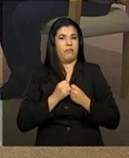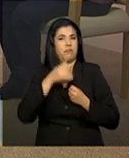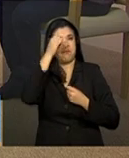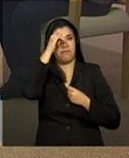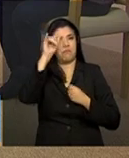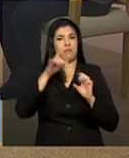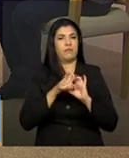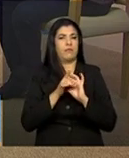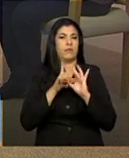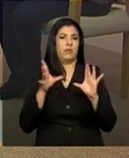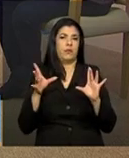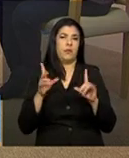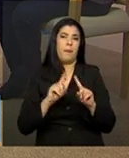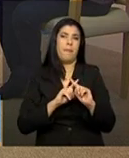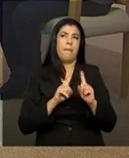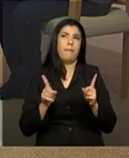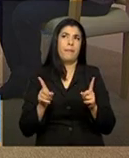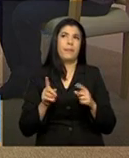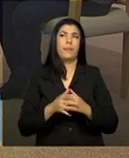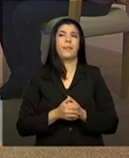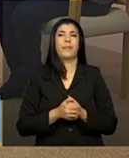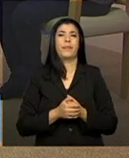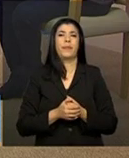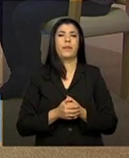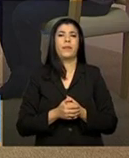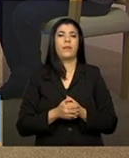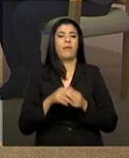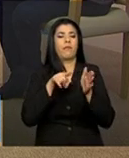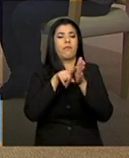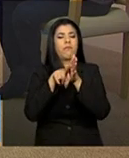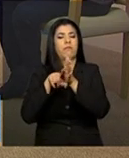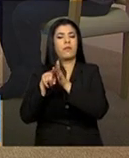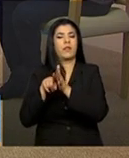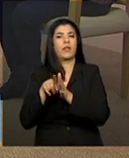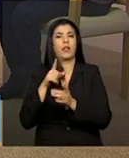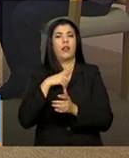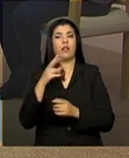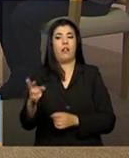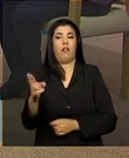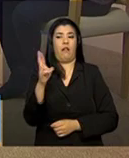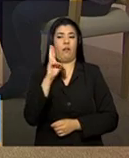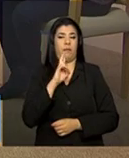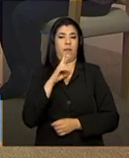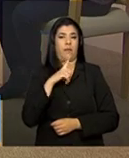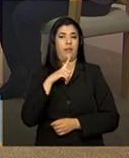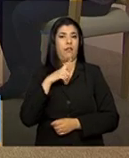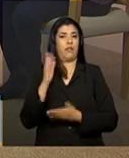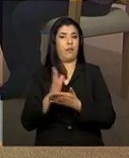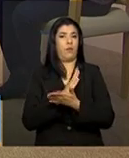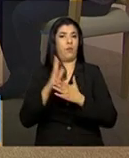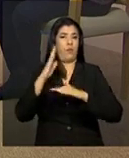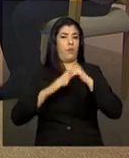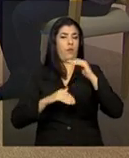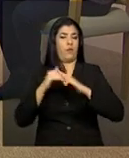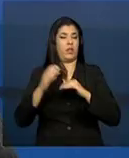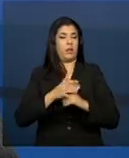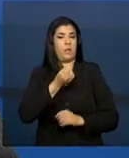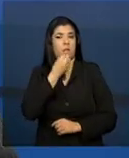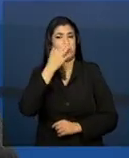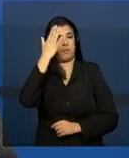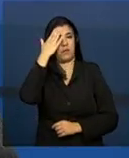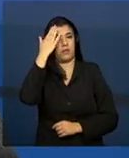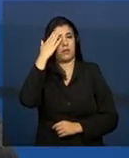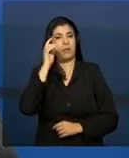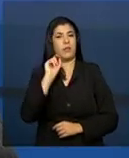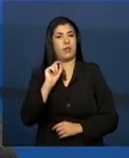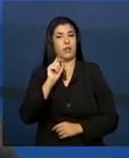agora, do ponto de vista do retorno que nós temos tido também dos profissionais, é muito gratificante, nós temos